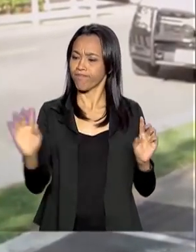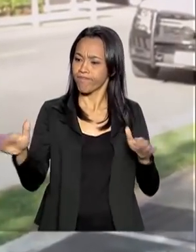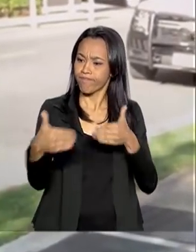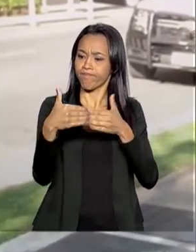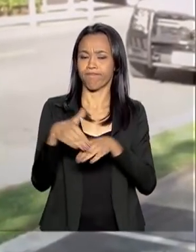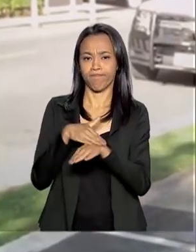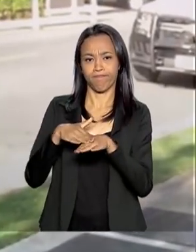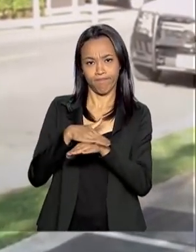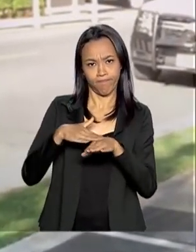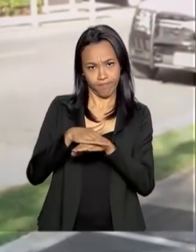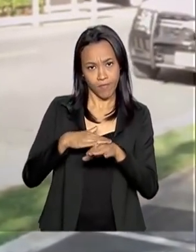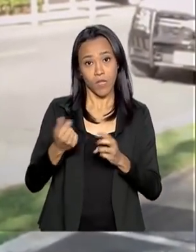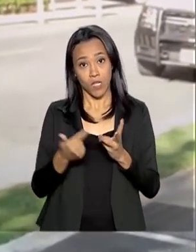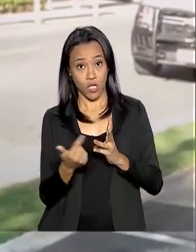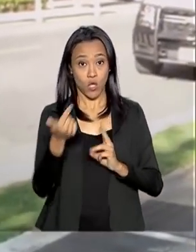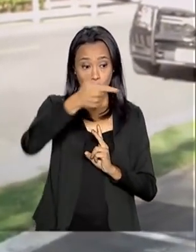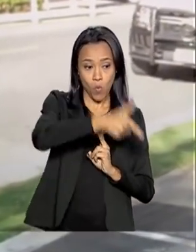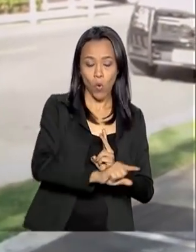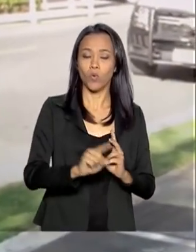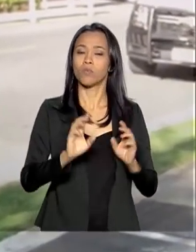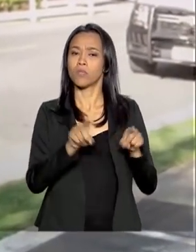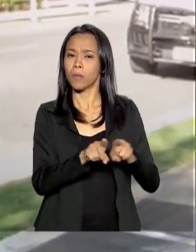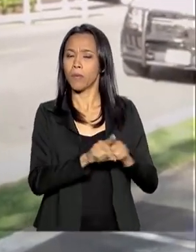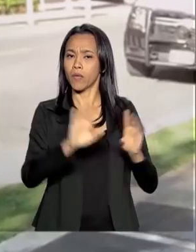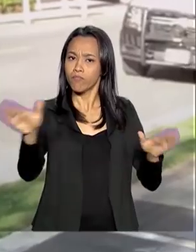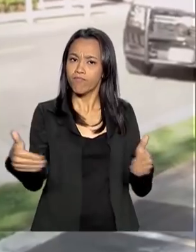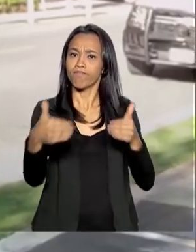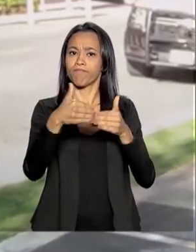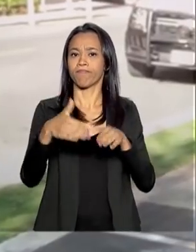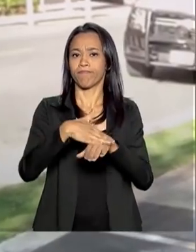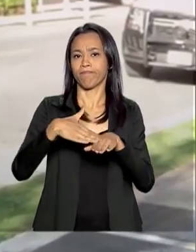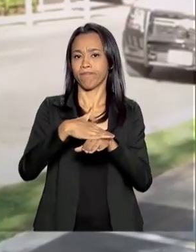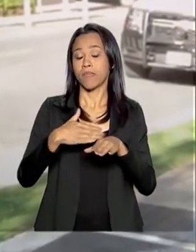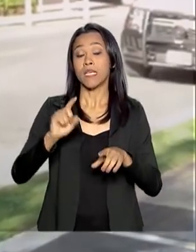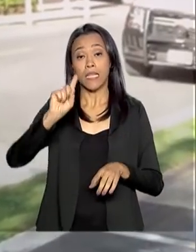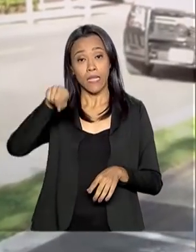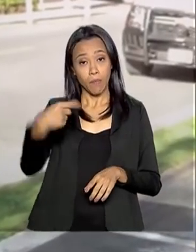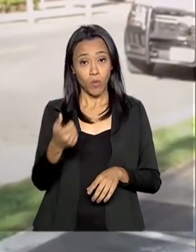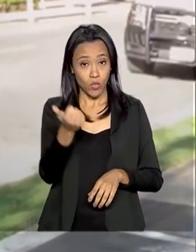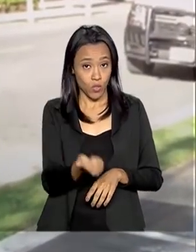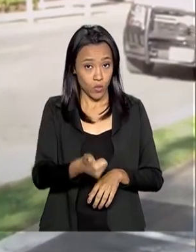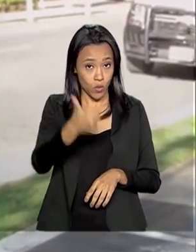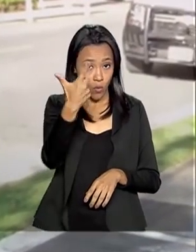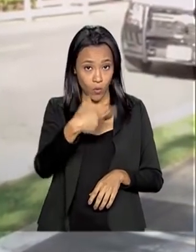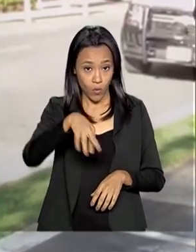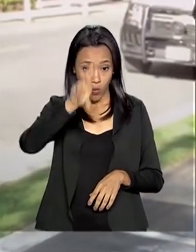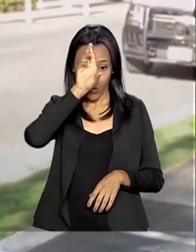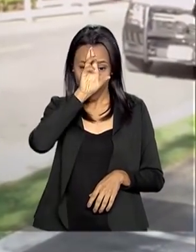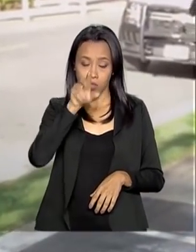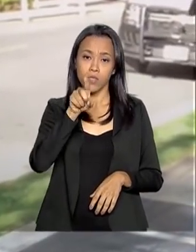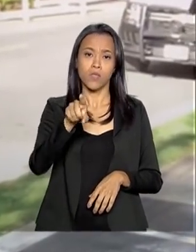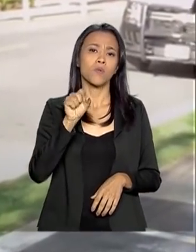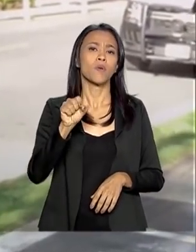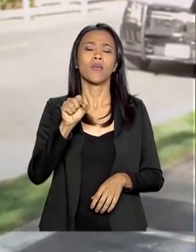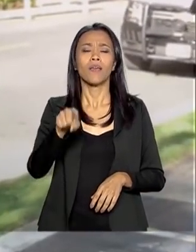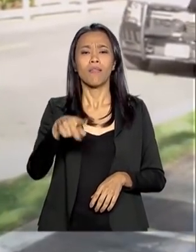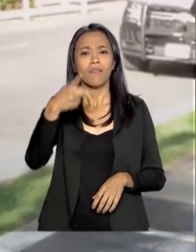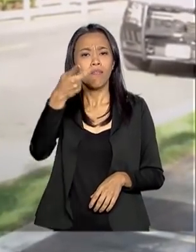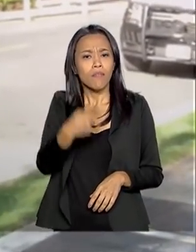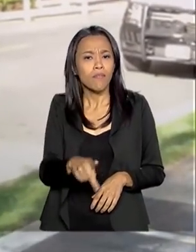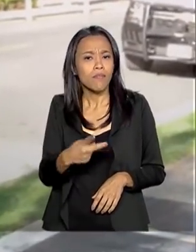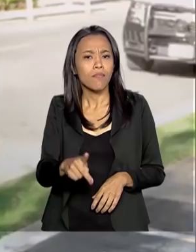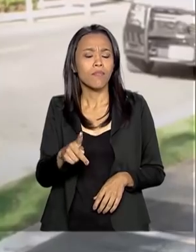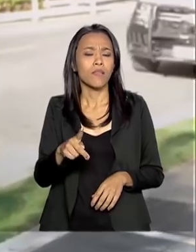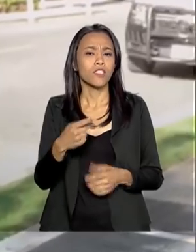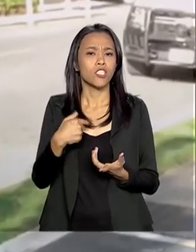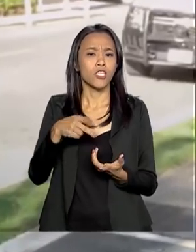recebe o CEO da AT&T, Randall Stephenson. Ao meio-dia, o presidente participa de almoço oferecido pelo Conselho de Relações Exteriores de Dallas-Fort